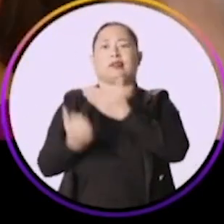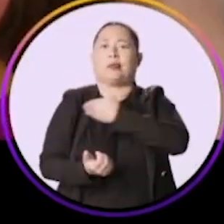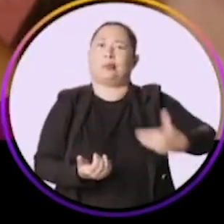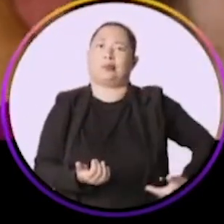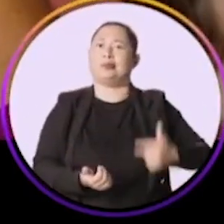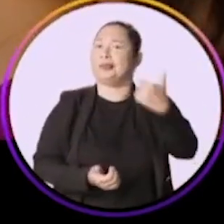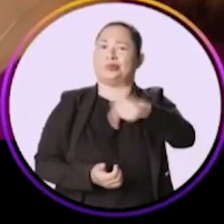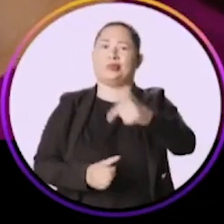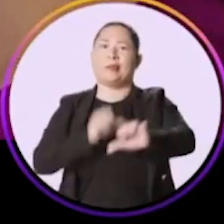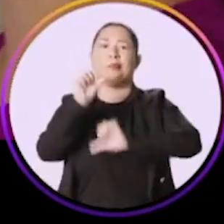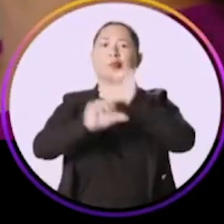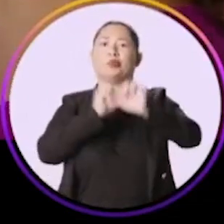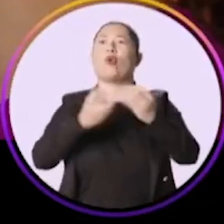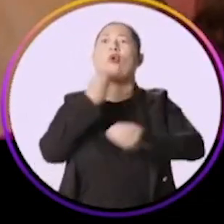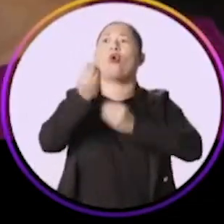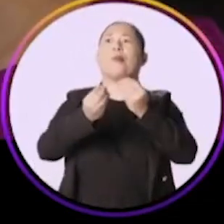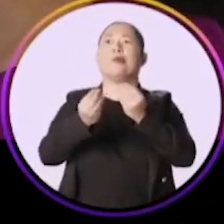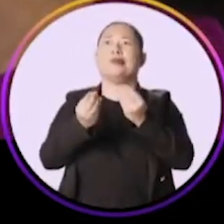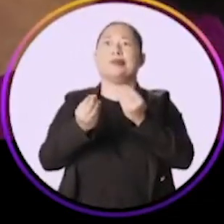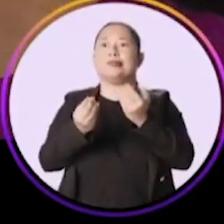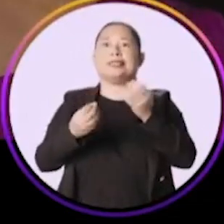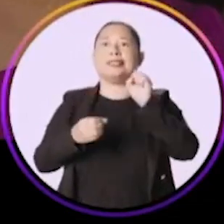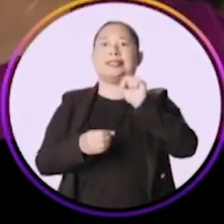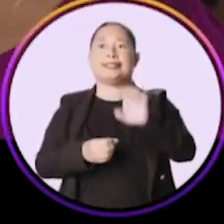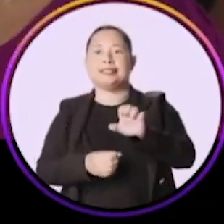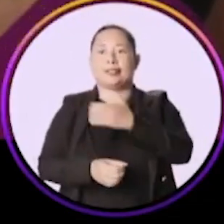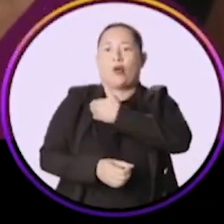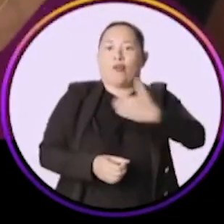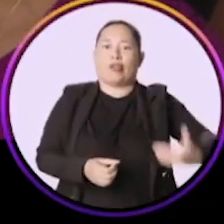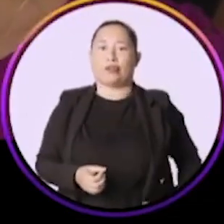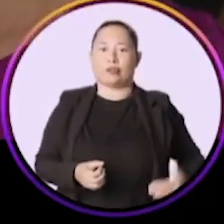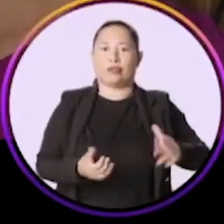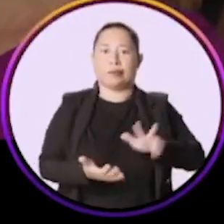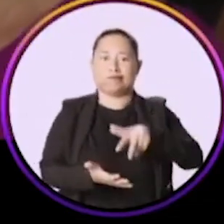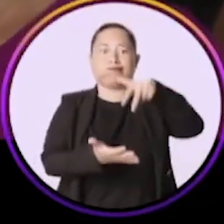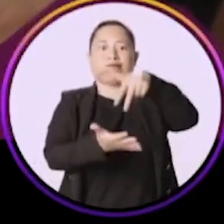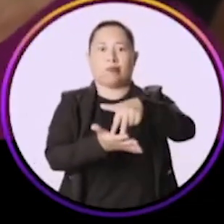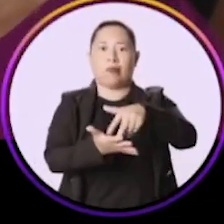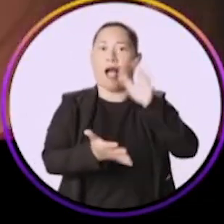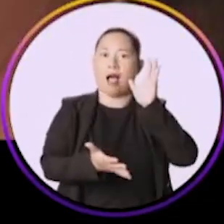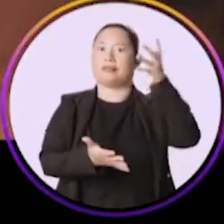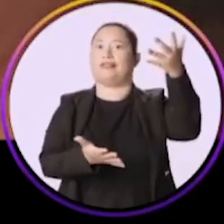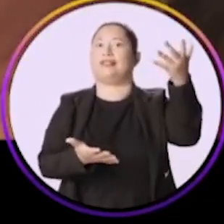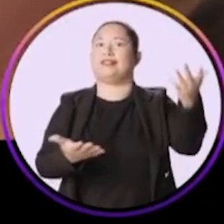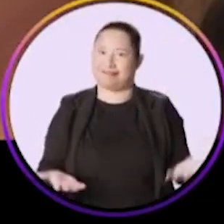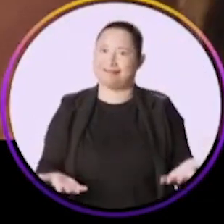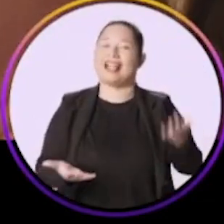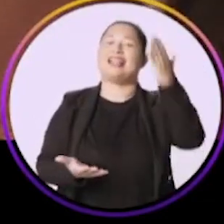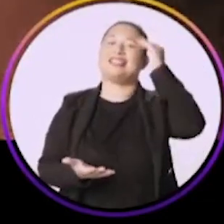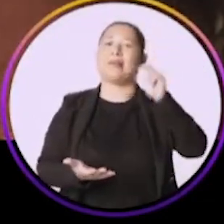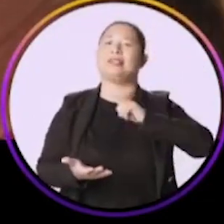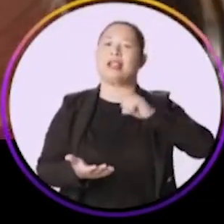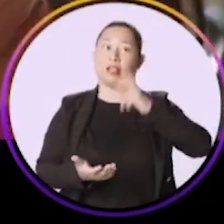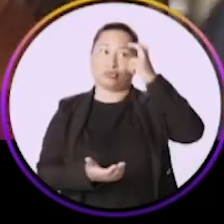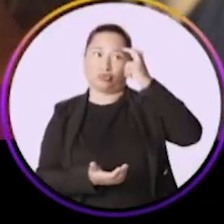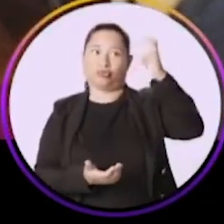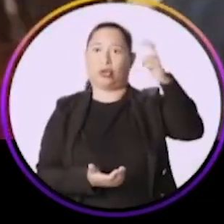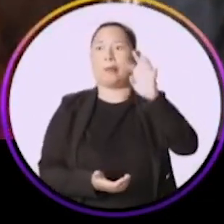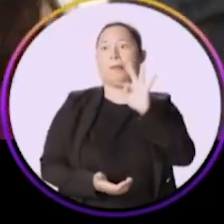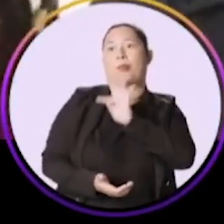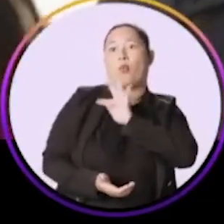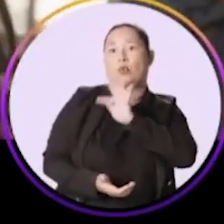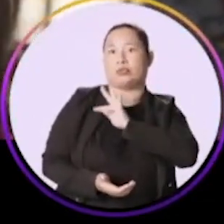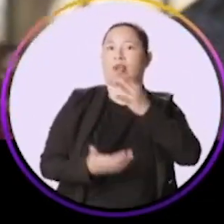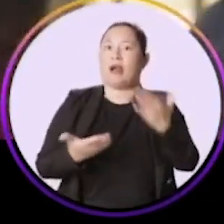pública. Não tem mudança sobre segurança pública se o governador ou governadora não assumir o comando dessa história. A gente sabe que tem que ter inteligência